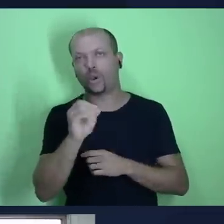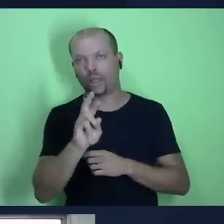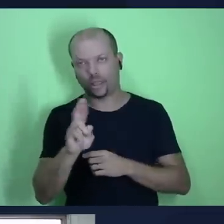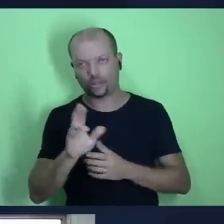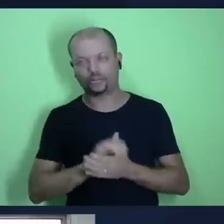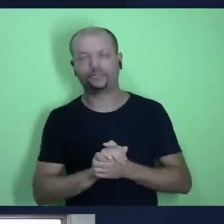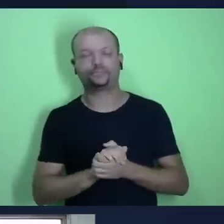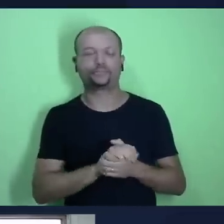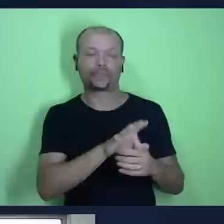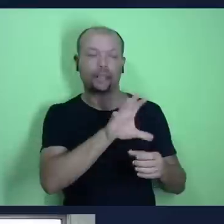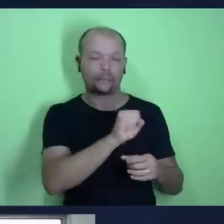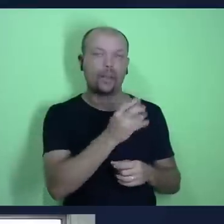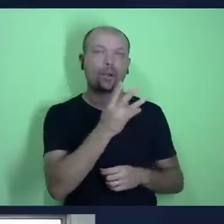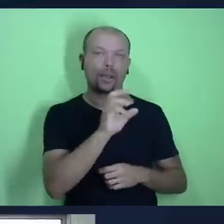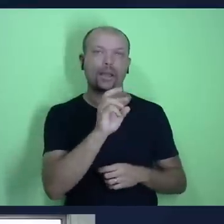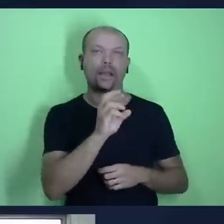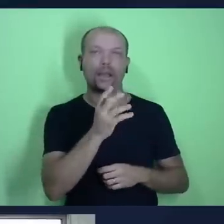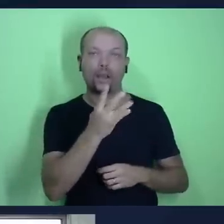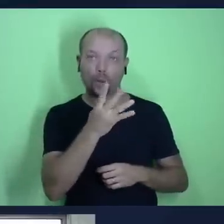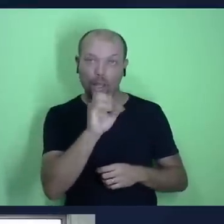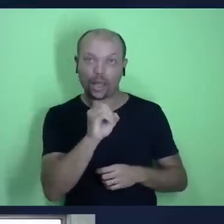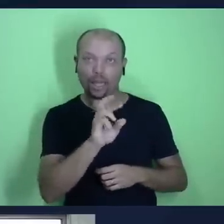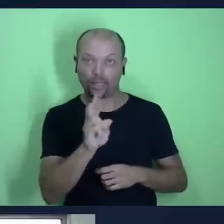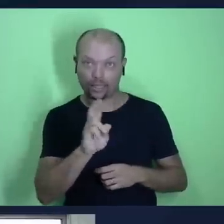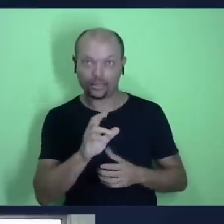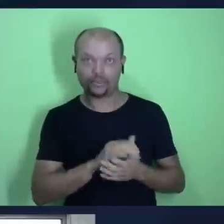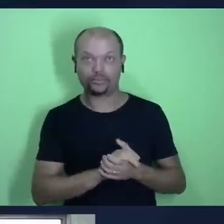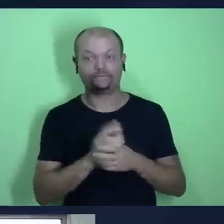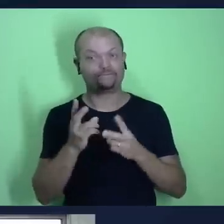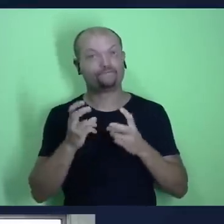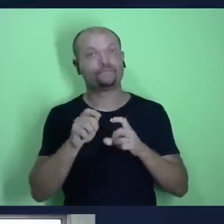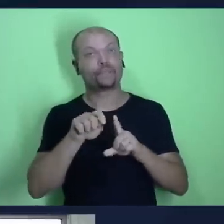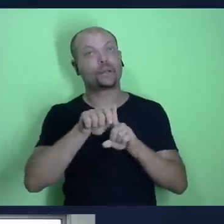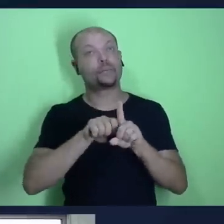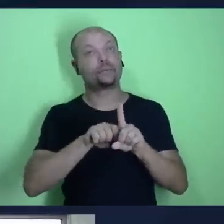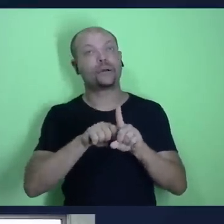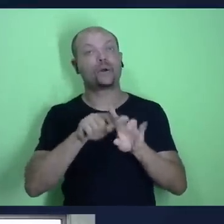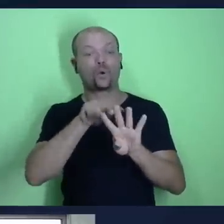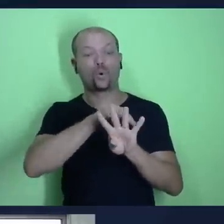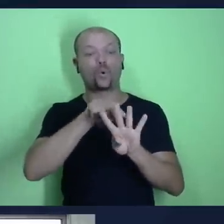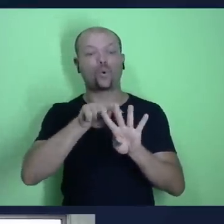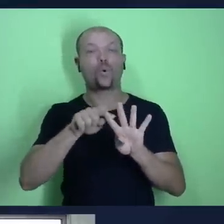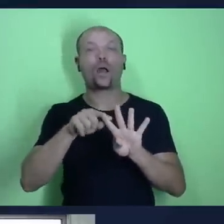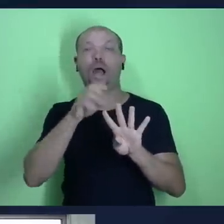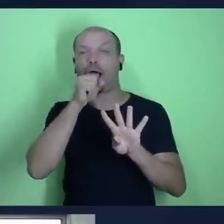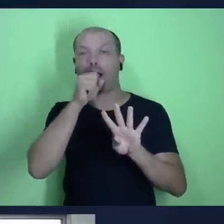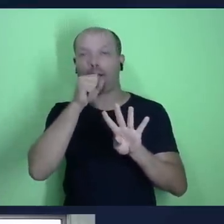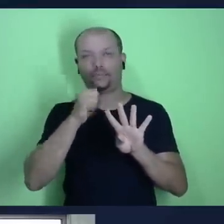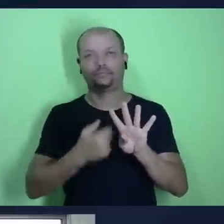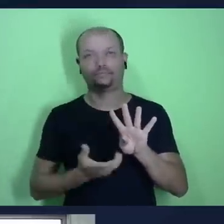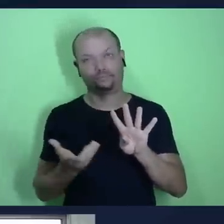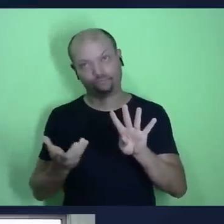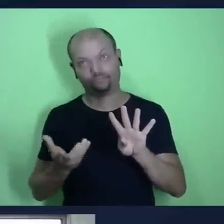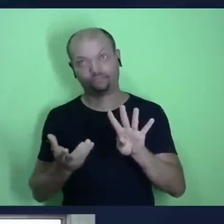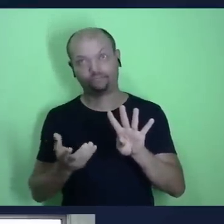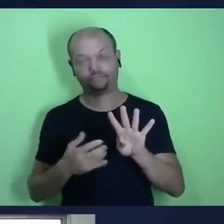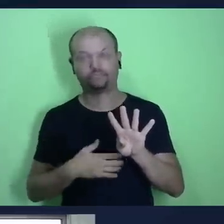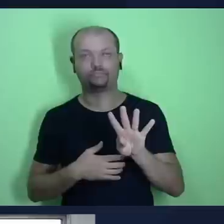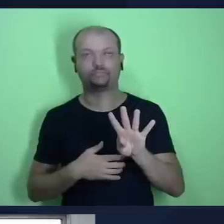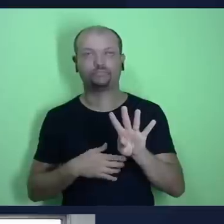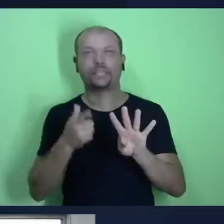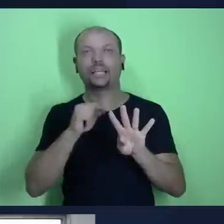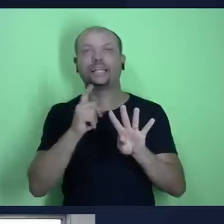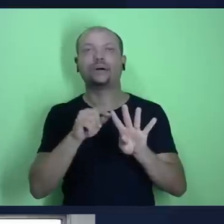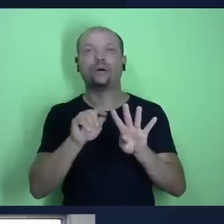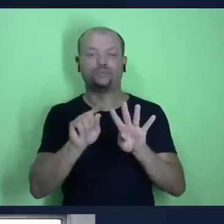ele pega 40 reais e ele vai perceber que o mês ele tem quatro sábados, quatro finais de semana. Então, ele distribui